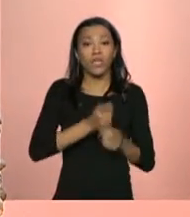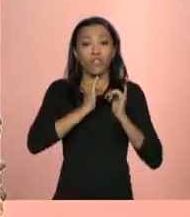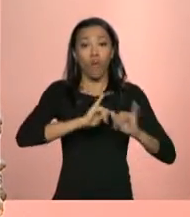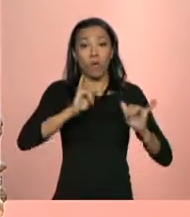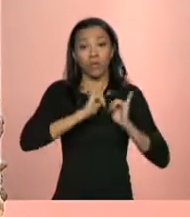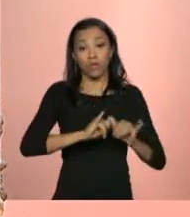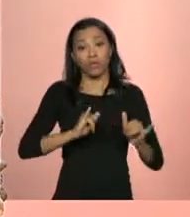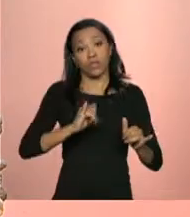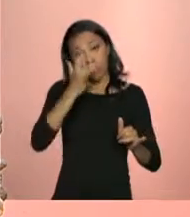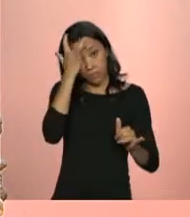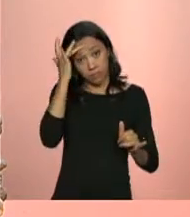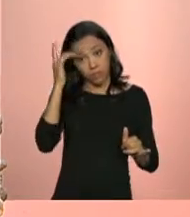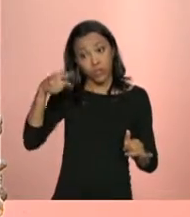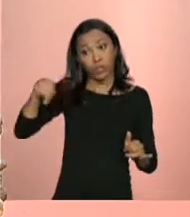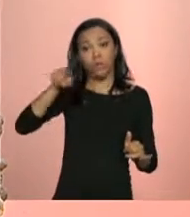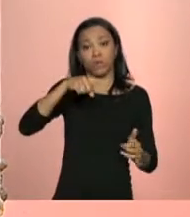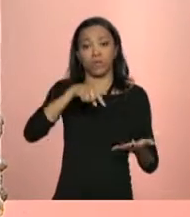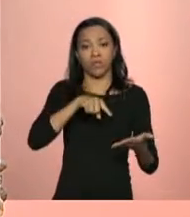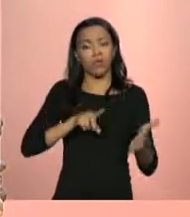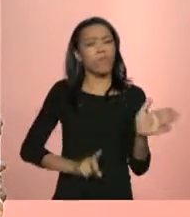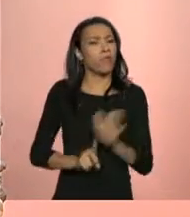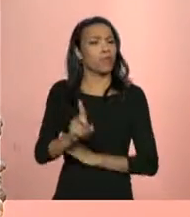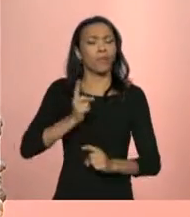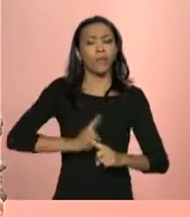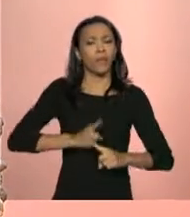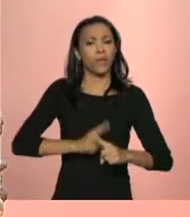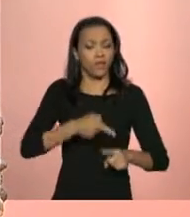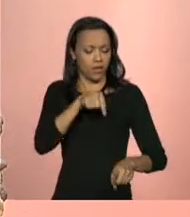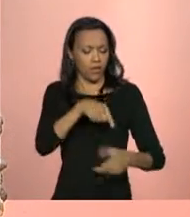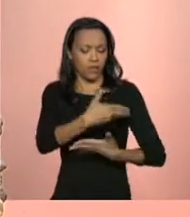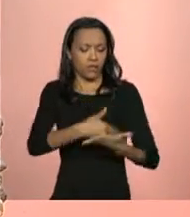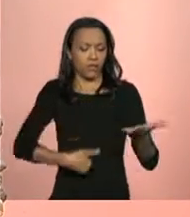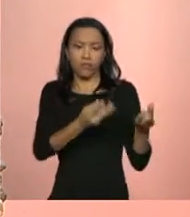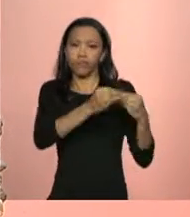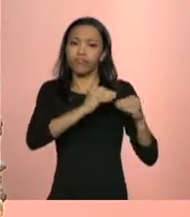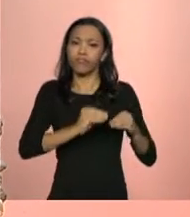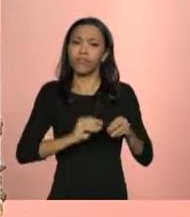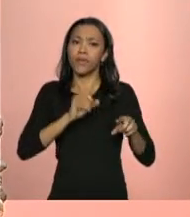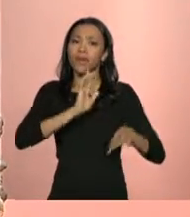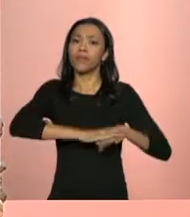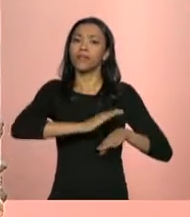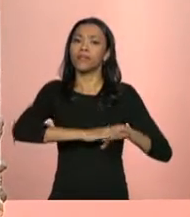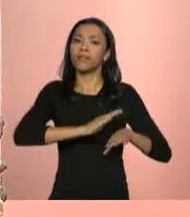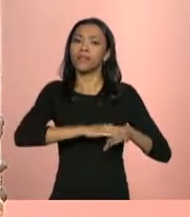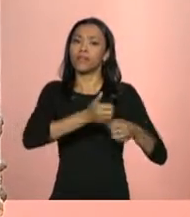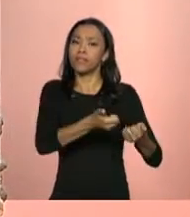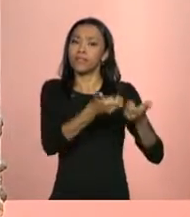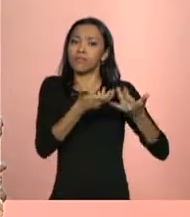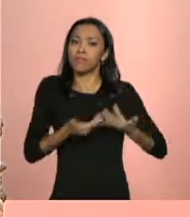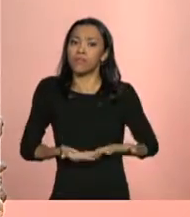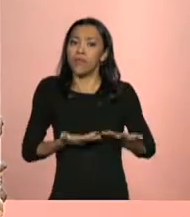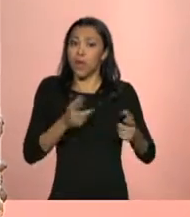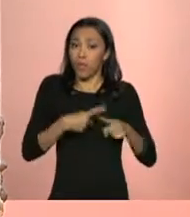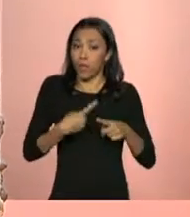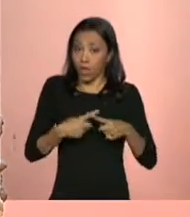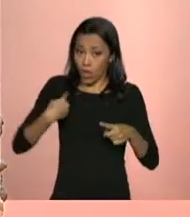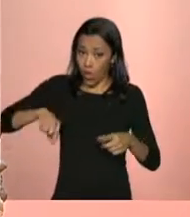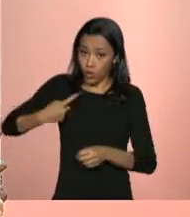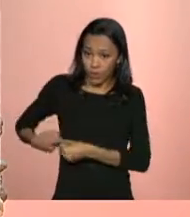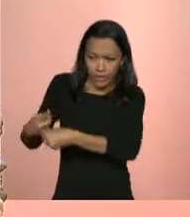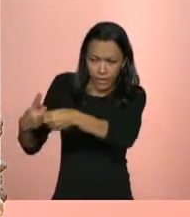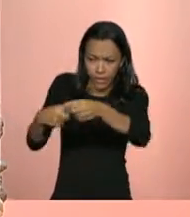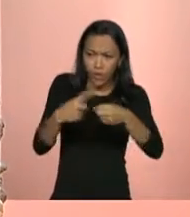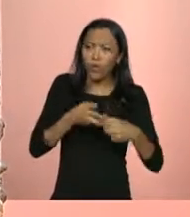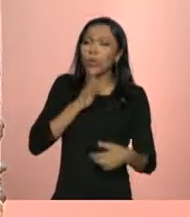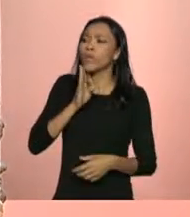usuários. Gostaria de perguntar por que o Cadastro Único é autodeclaratório, pois no interior conhecemos a maioria